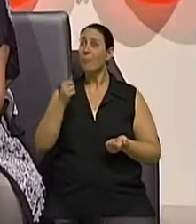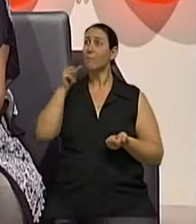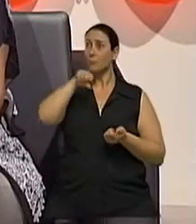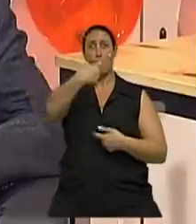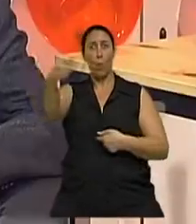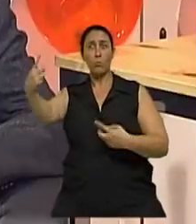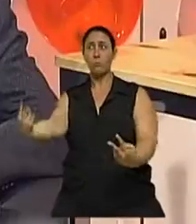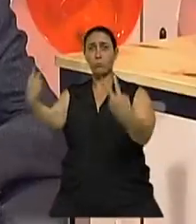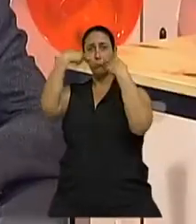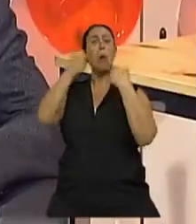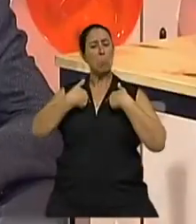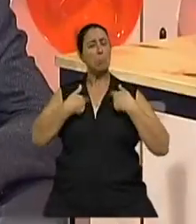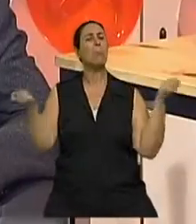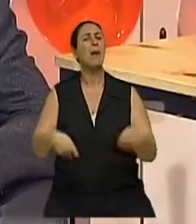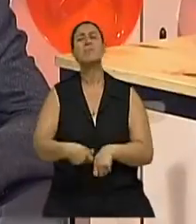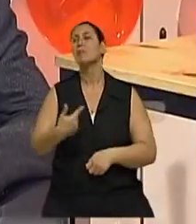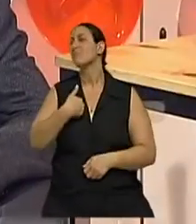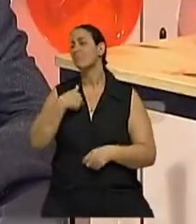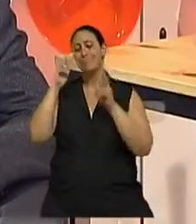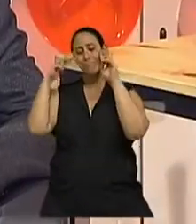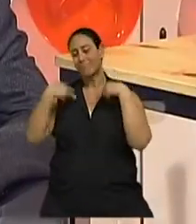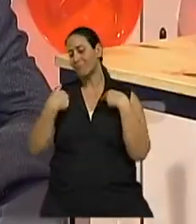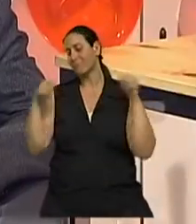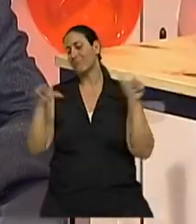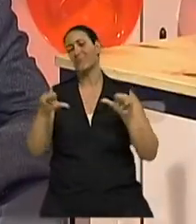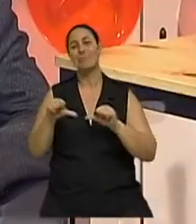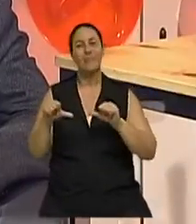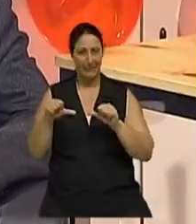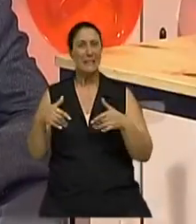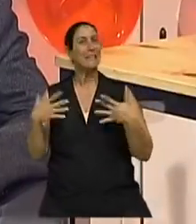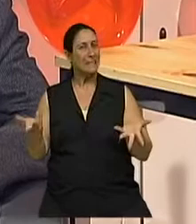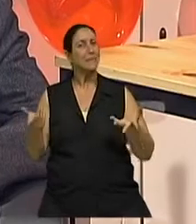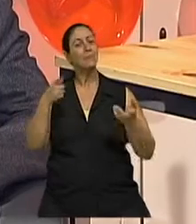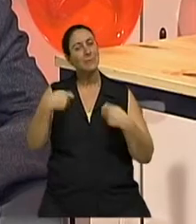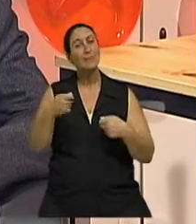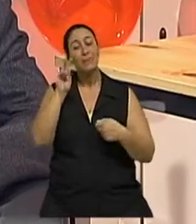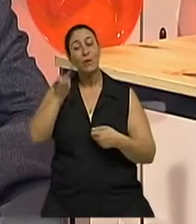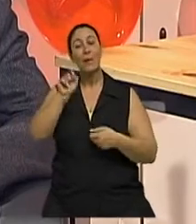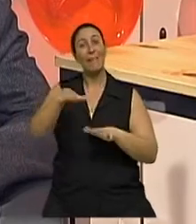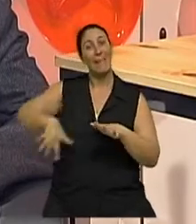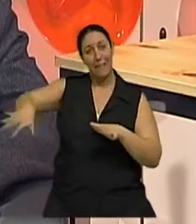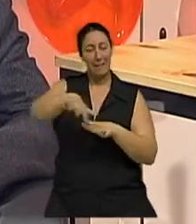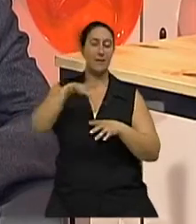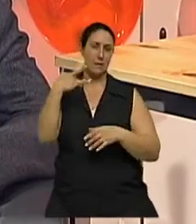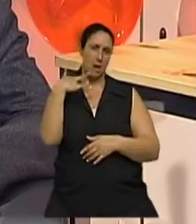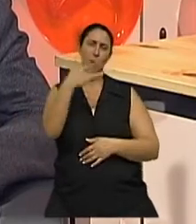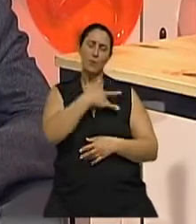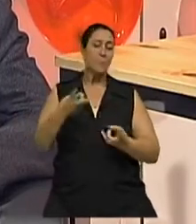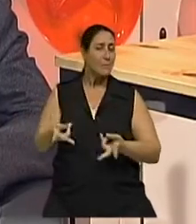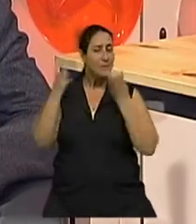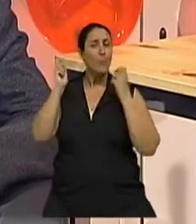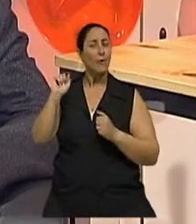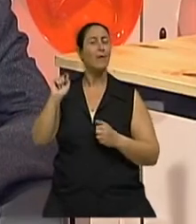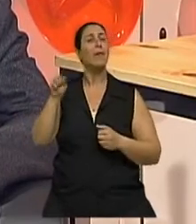não tem. É, mas ela não tem. Então é, por isso o conceito de qualidade de vida, do jeito que se vê hoje na área da saúde, ele é central à